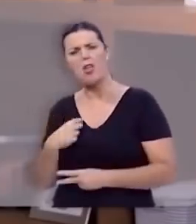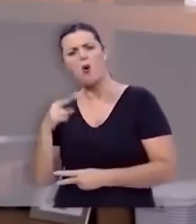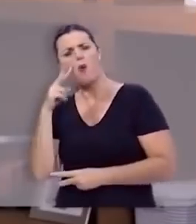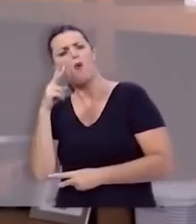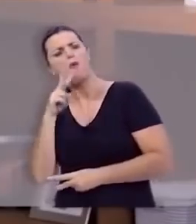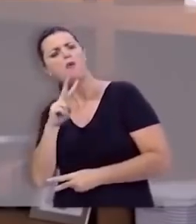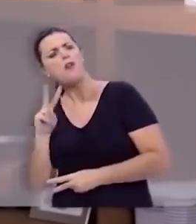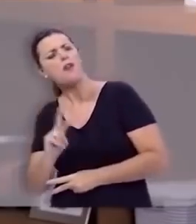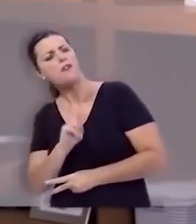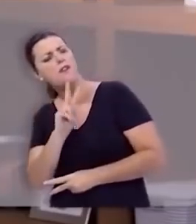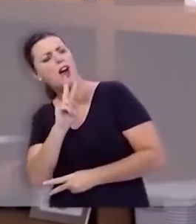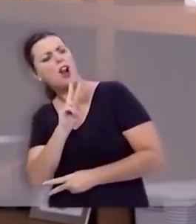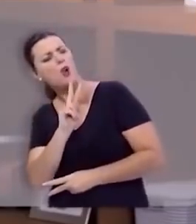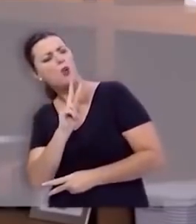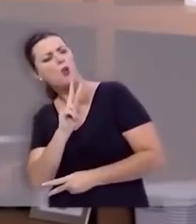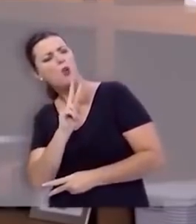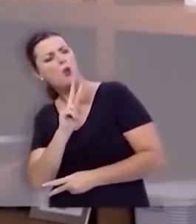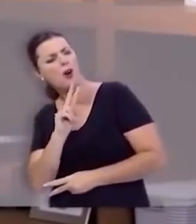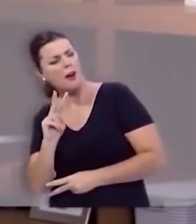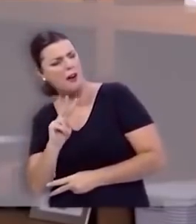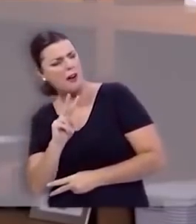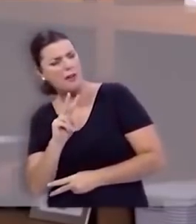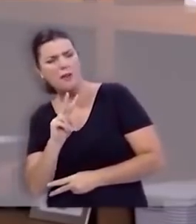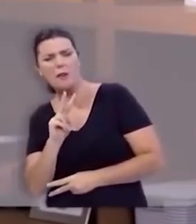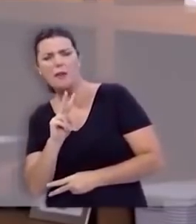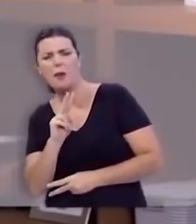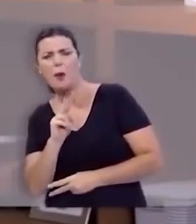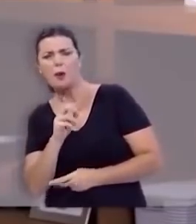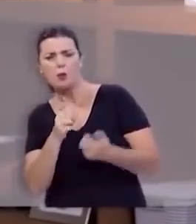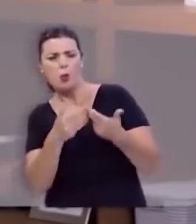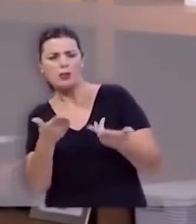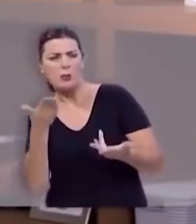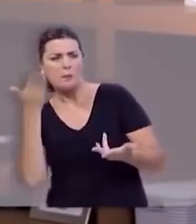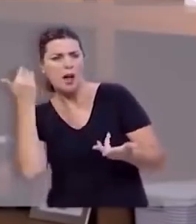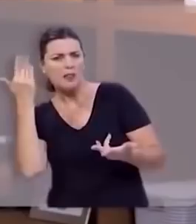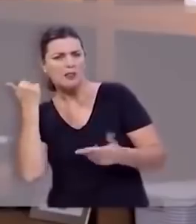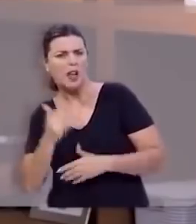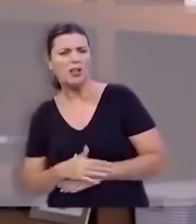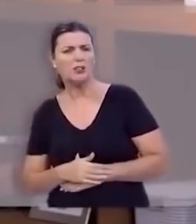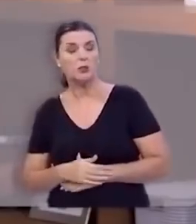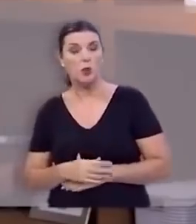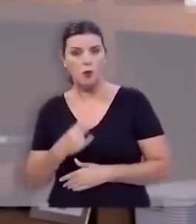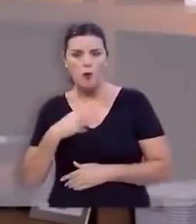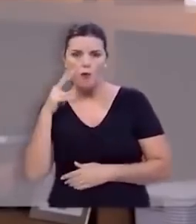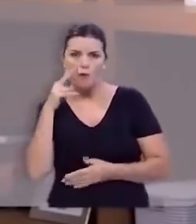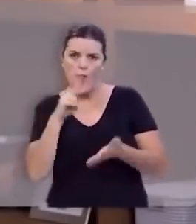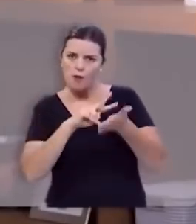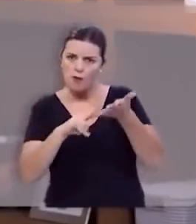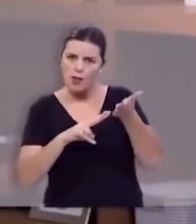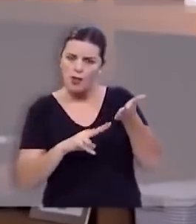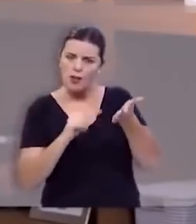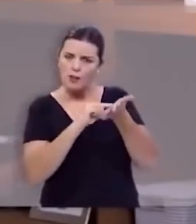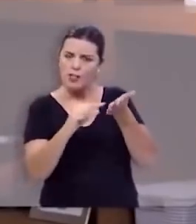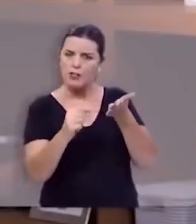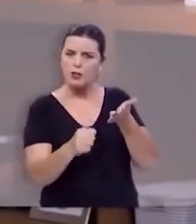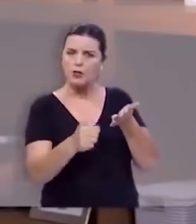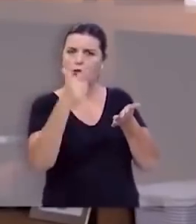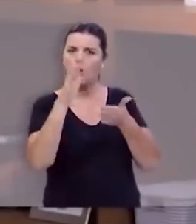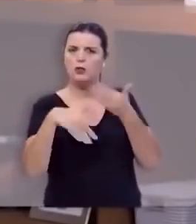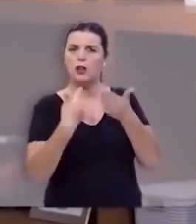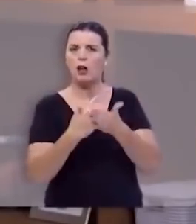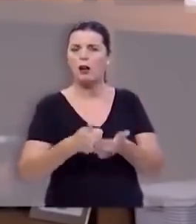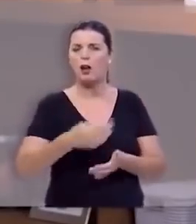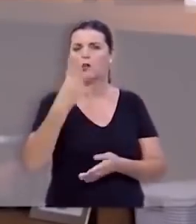dificuldades do ontem, mas olha para as oportunidades do hoje. Se você conferir comigo os versos 12 a